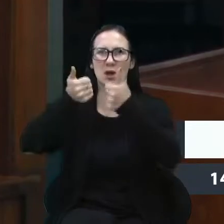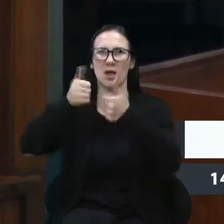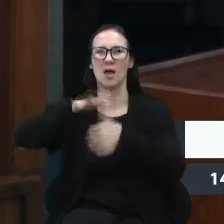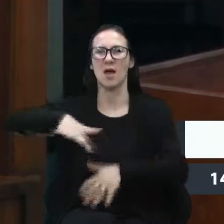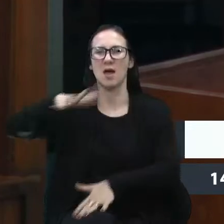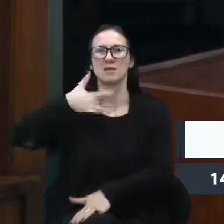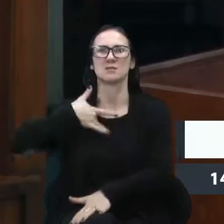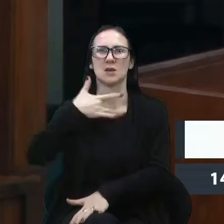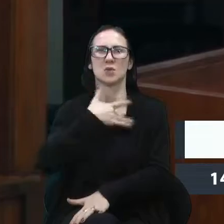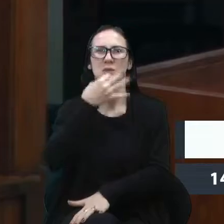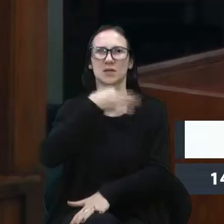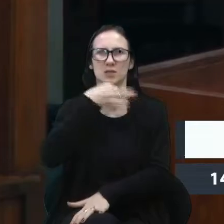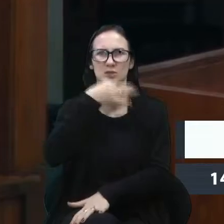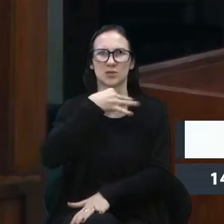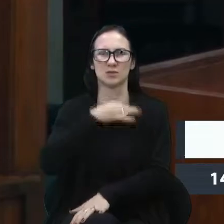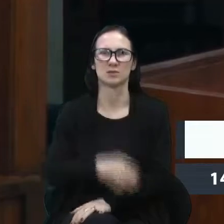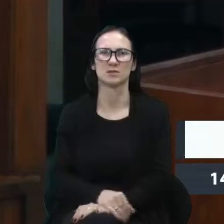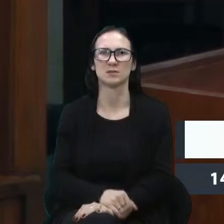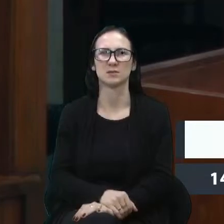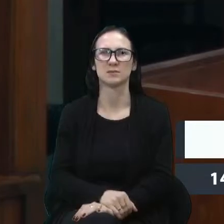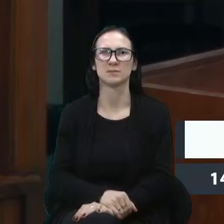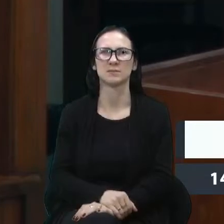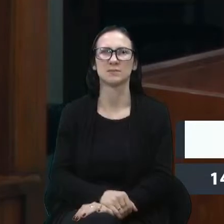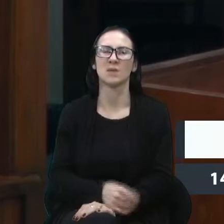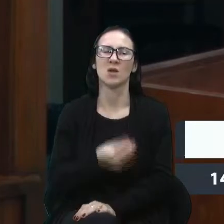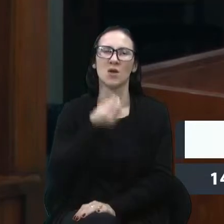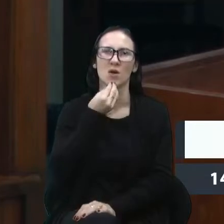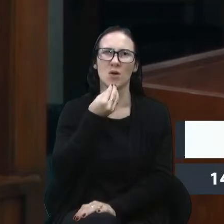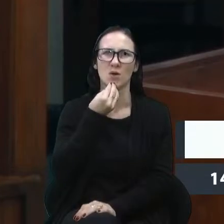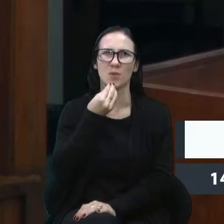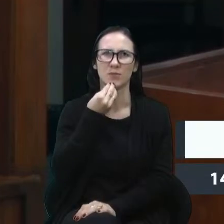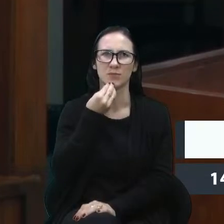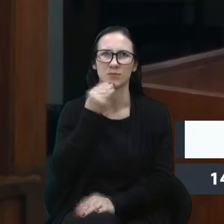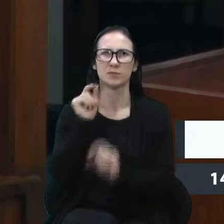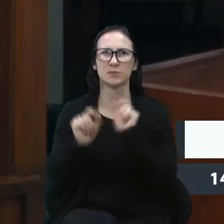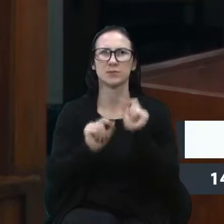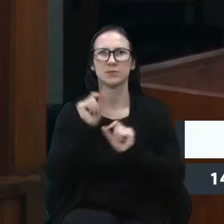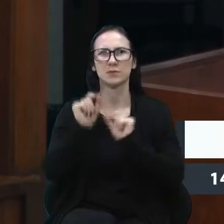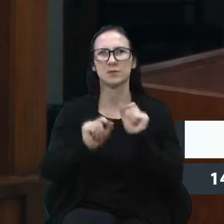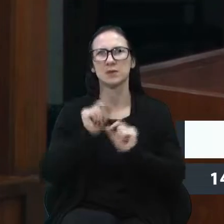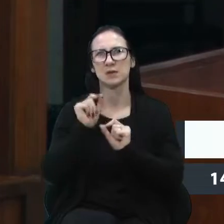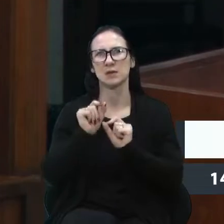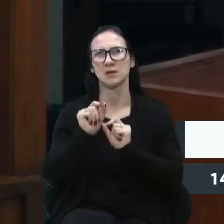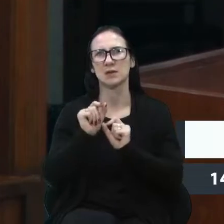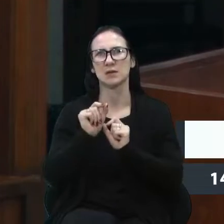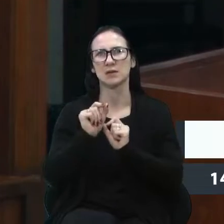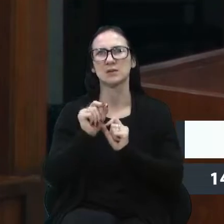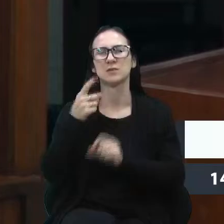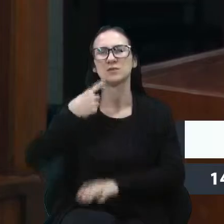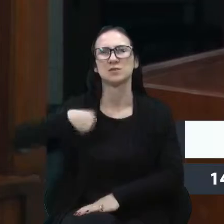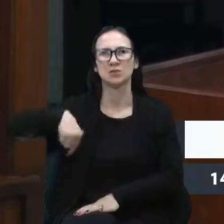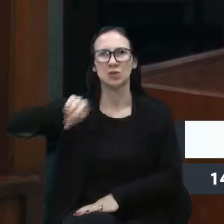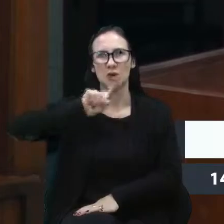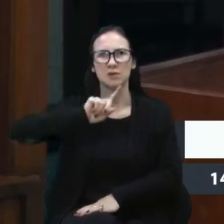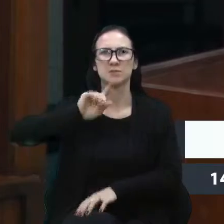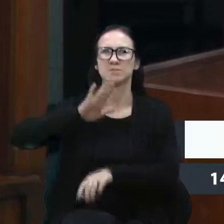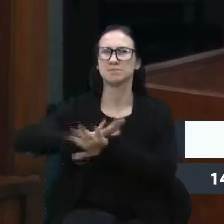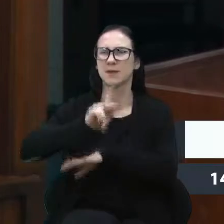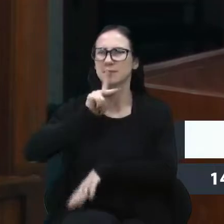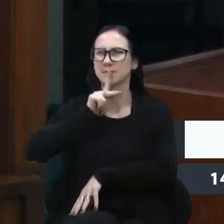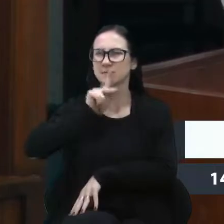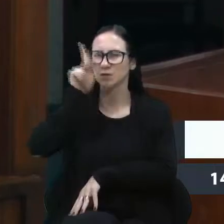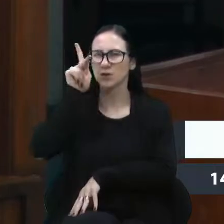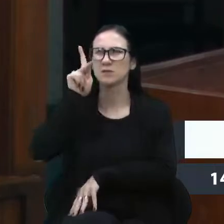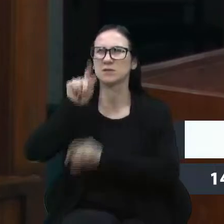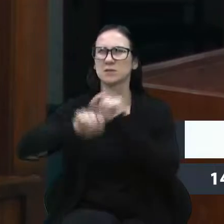forma recorrente, trazemos esse tema. E, logicamente, amargamos as medidas do governo federal